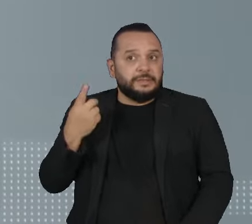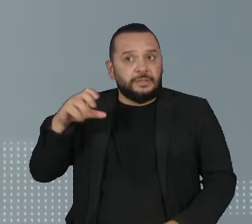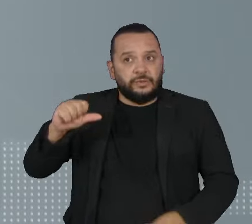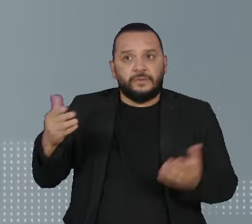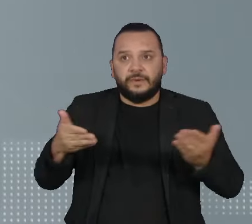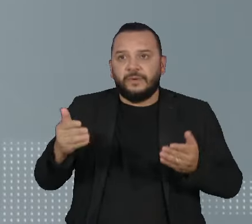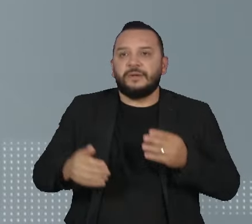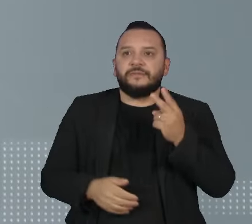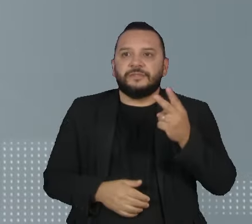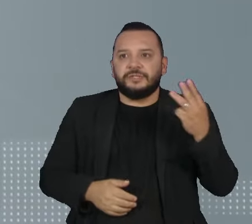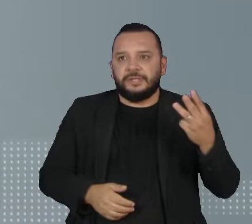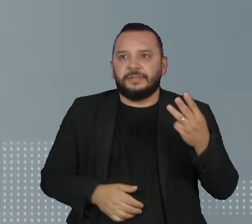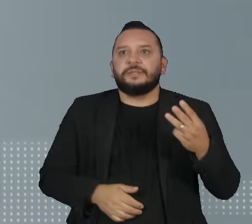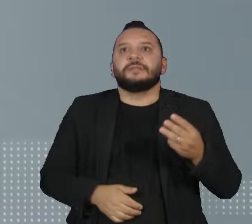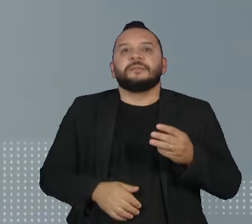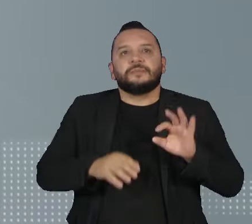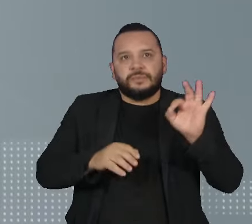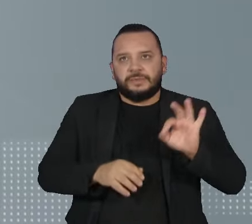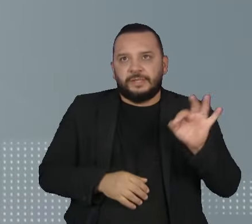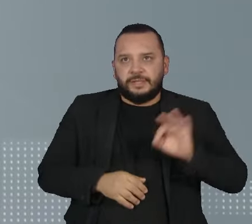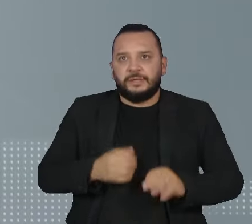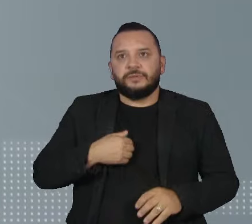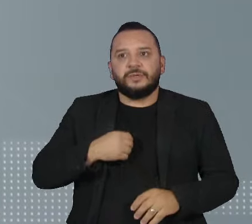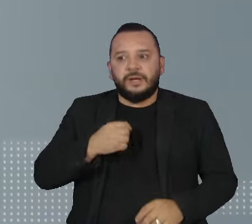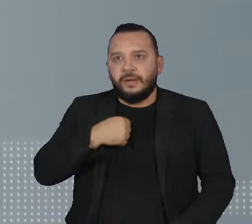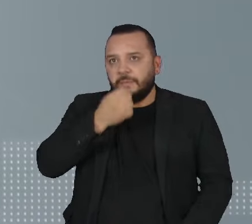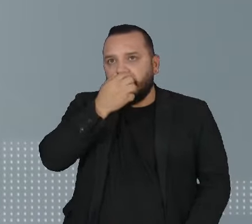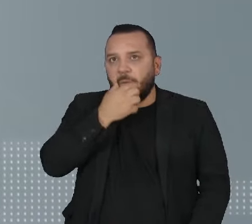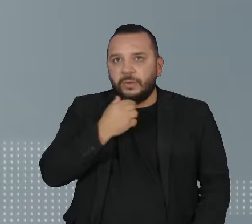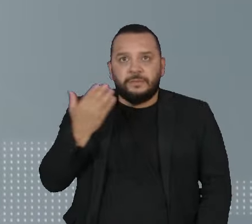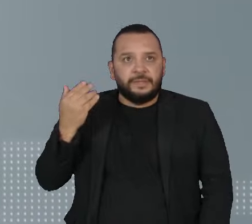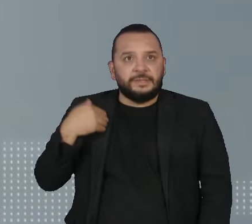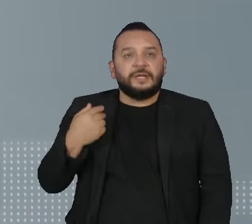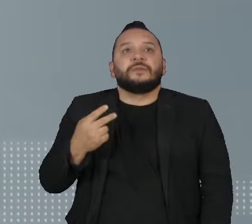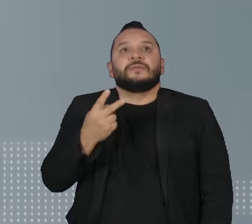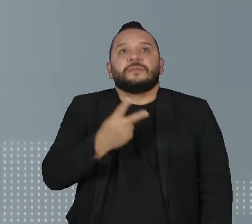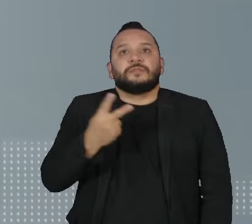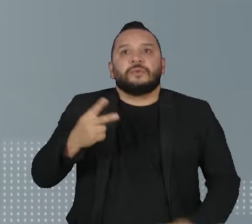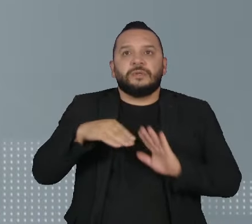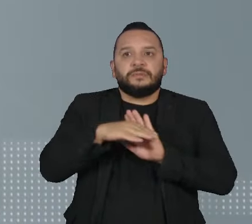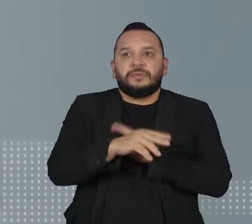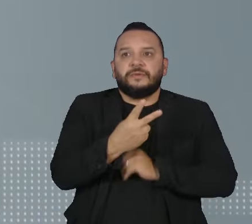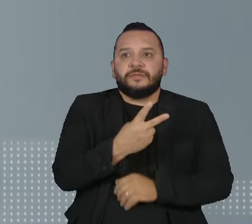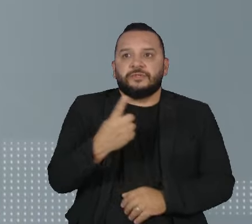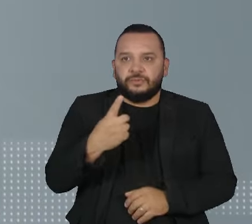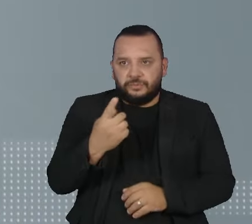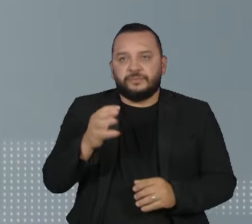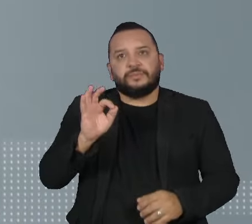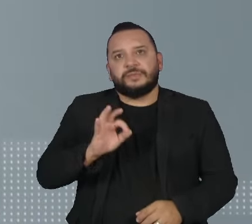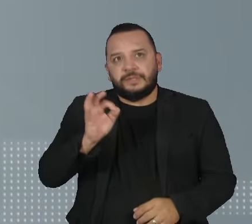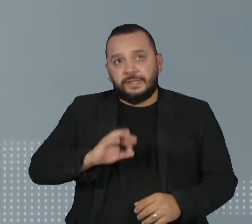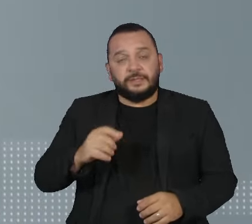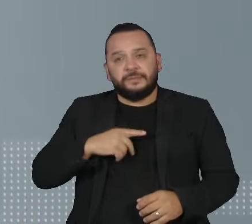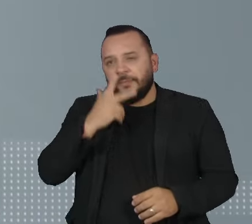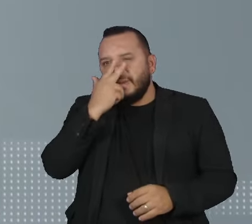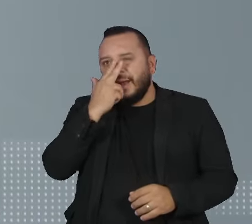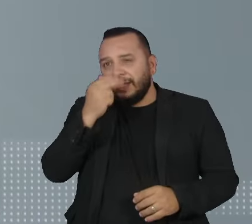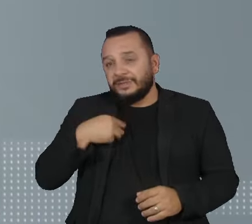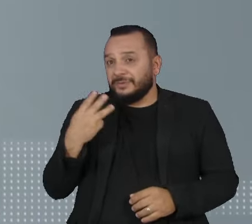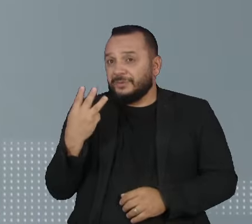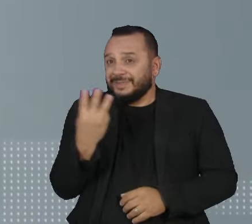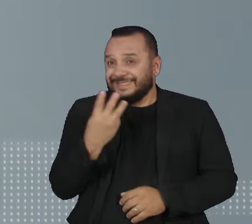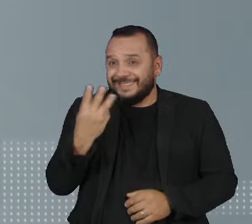% para 23%. Guilherme Boulos, do PSOL, caiu de 22% para 21%. Dentro da margem de erro, os três estão